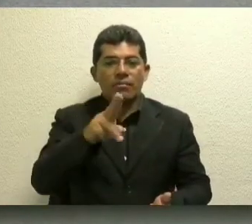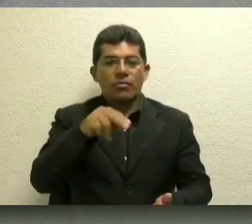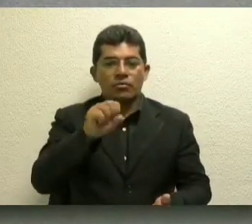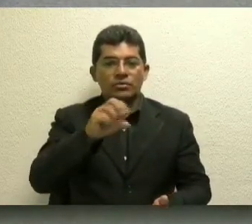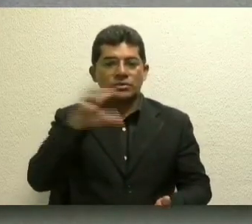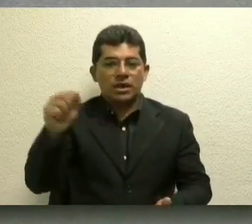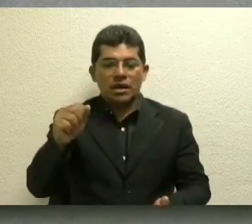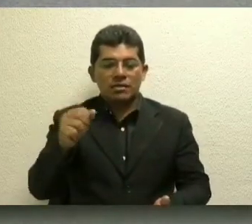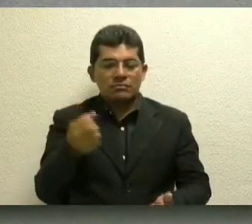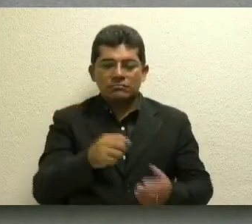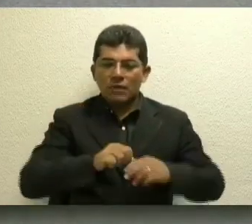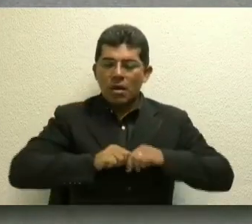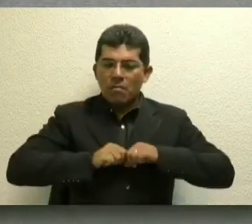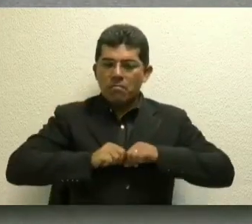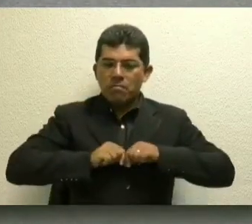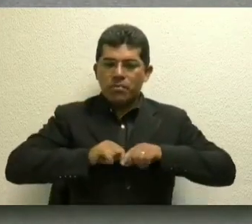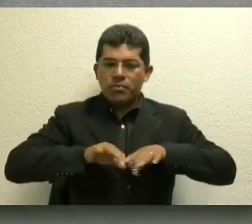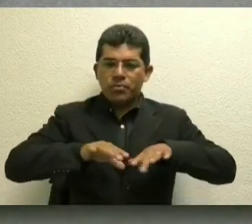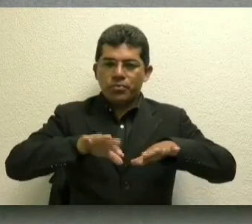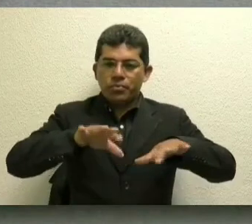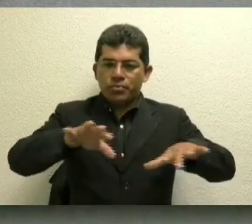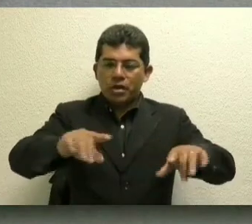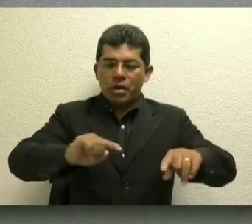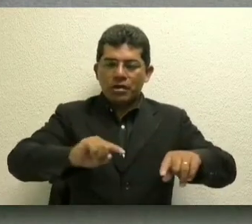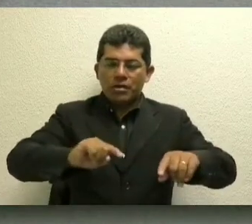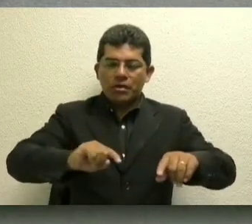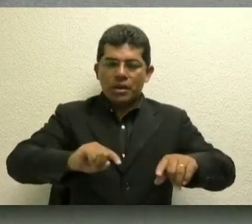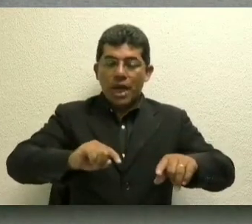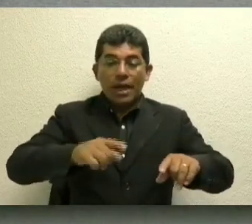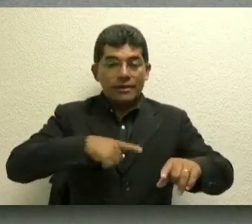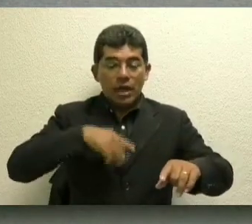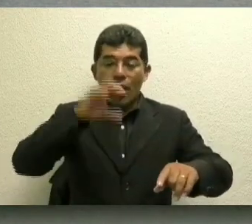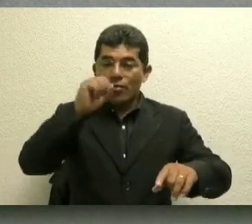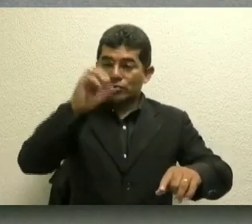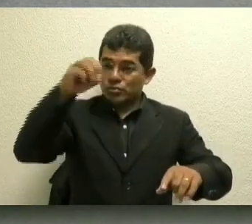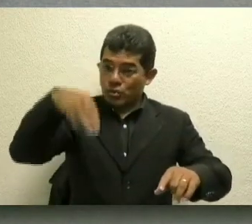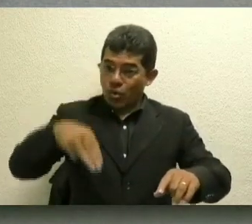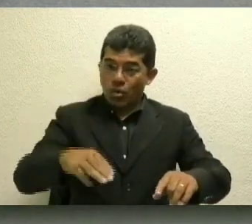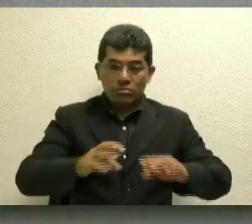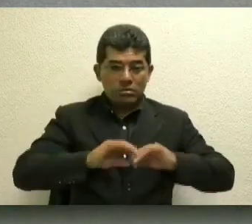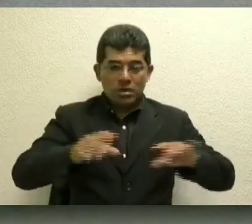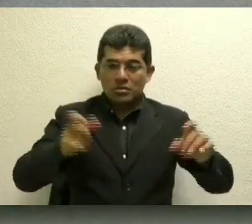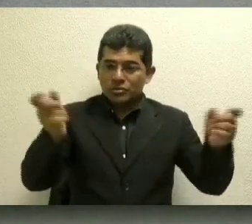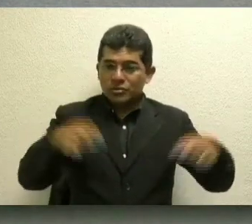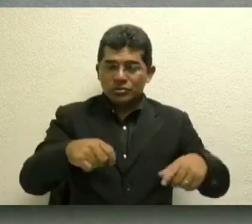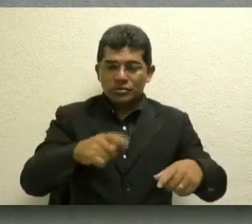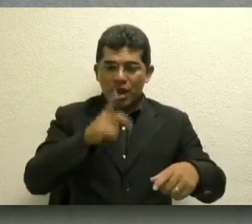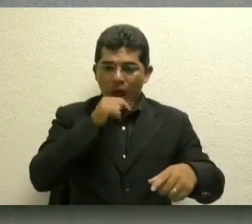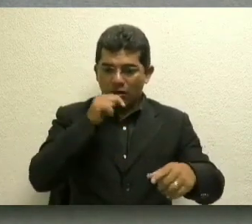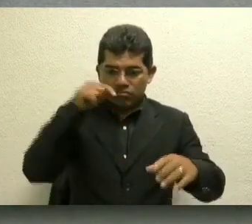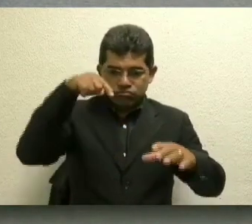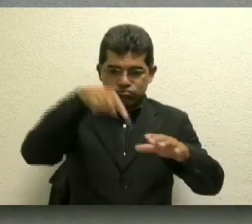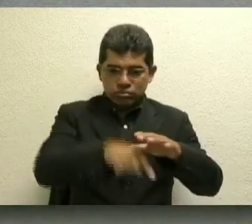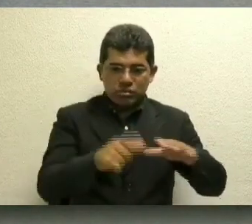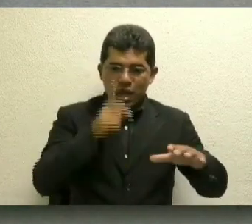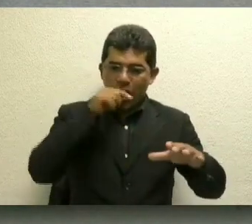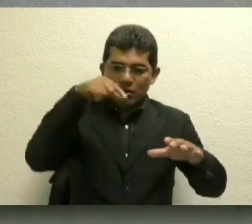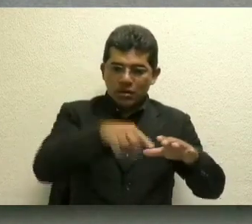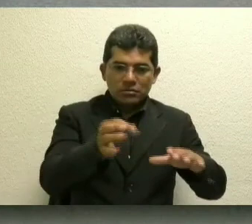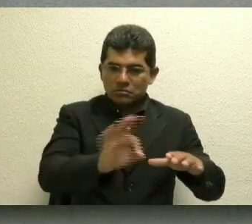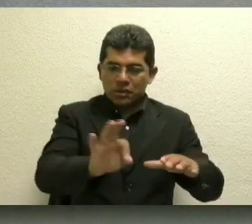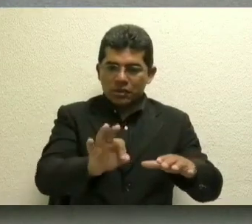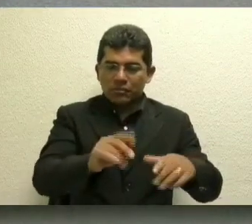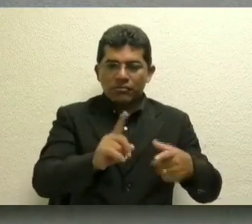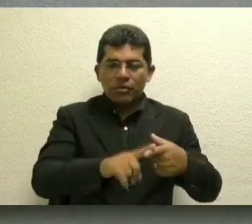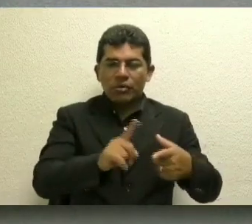vibratórias. Elas são transmitidas. É a única coisa que... Você não consegue furar uma água, uma molécula de água. A única coisa que